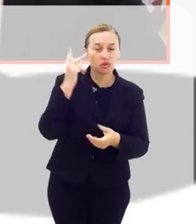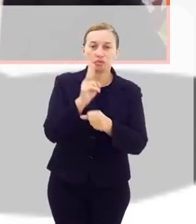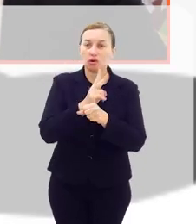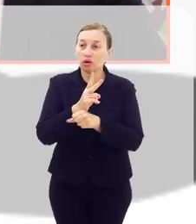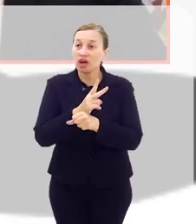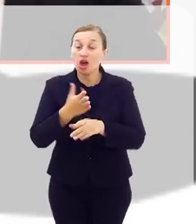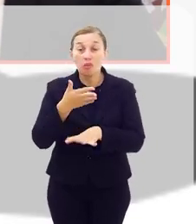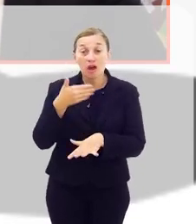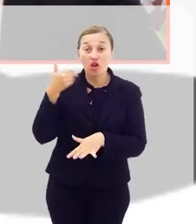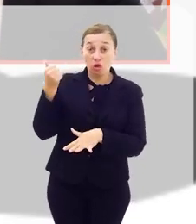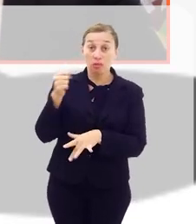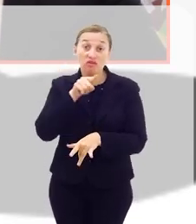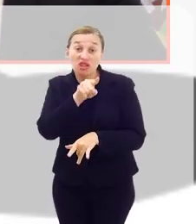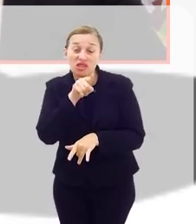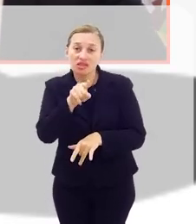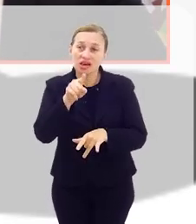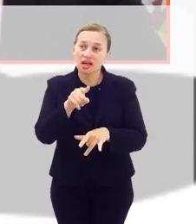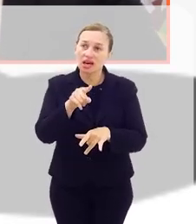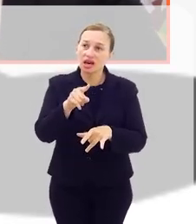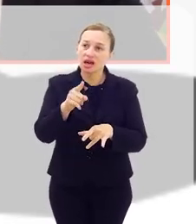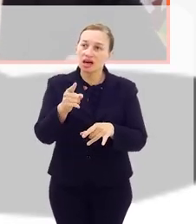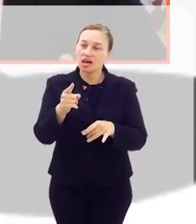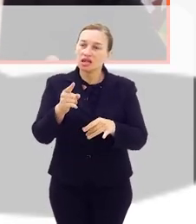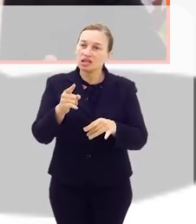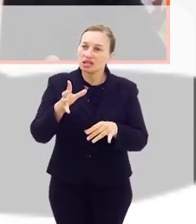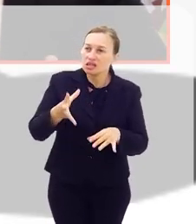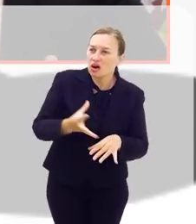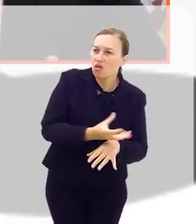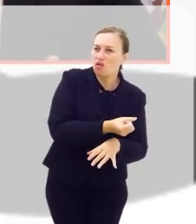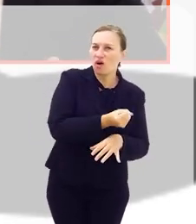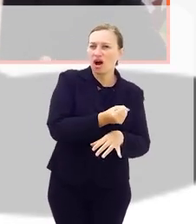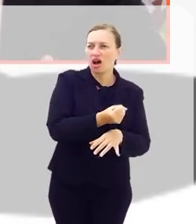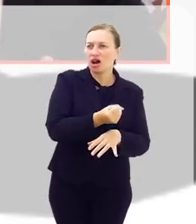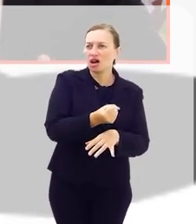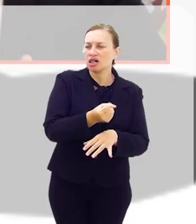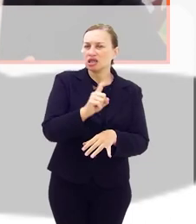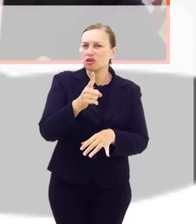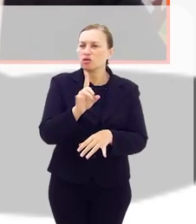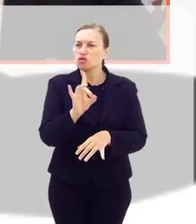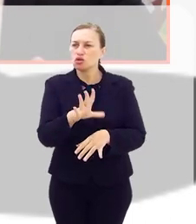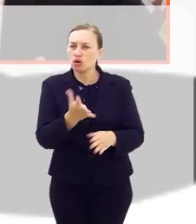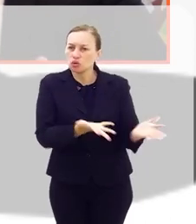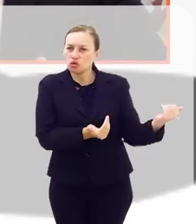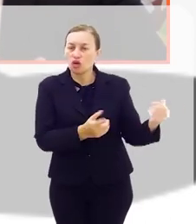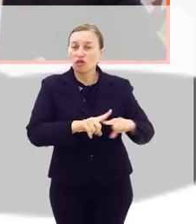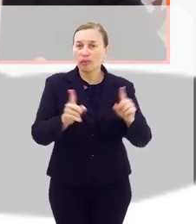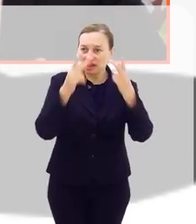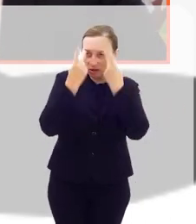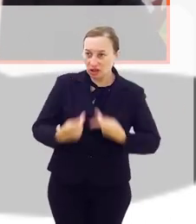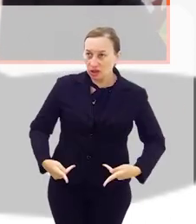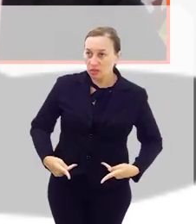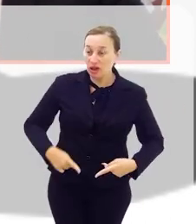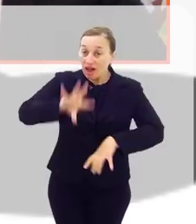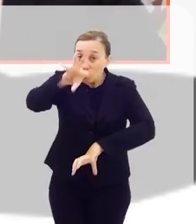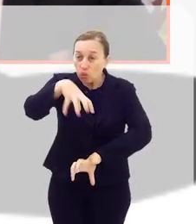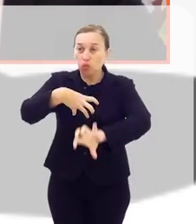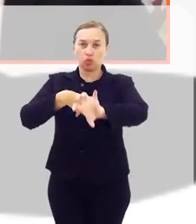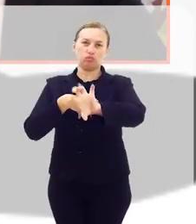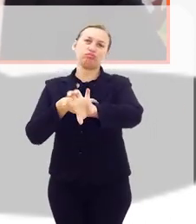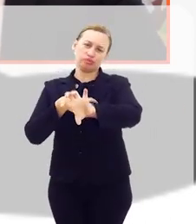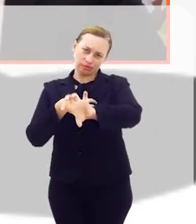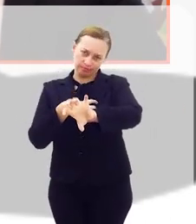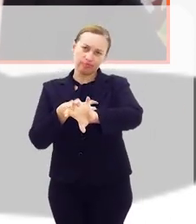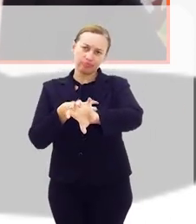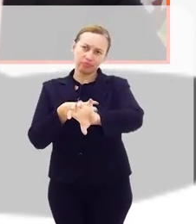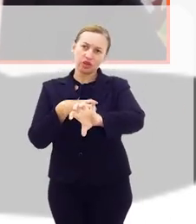E a melhor forma de você resgatar isso, não só do jovem, mas do ser humano, é se colocando